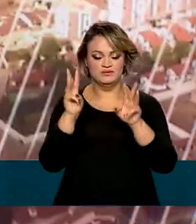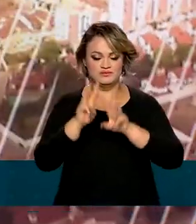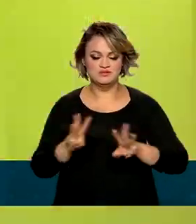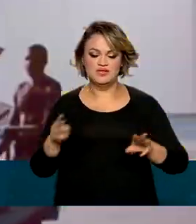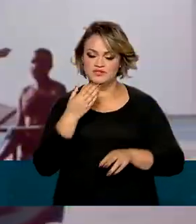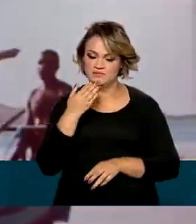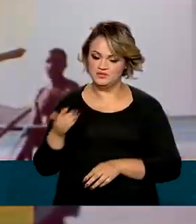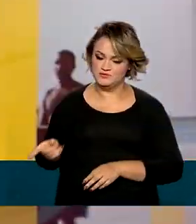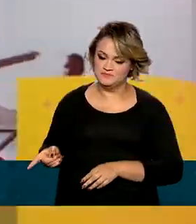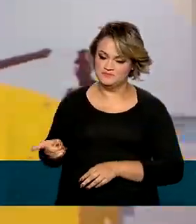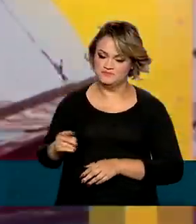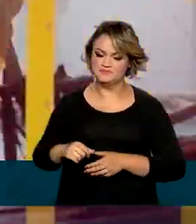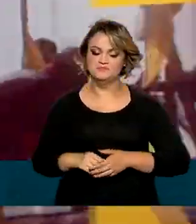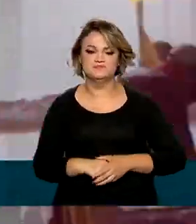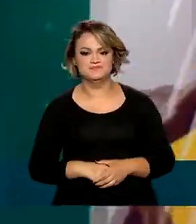editora, que aparece aqui na sua tela.